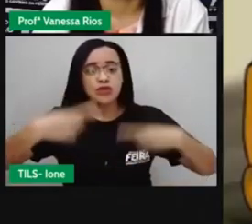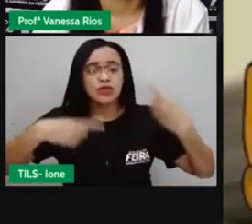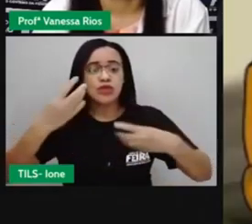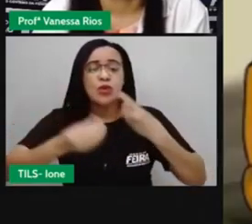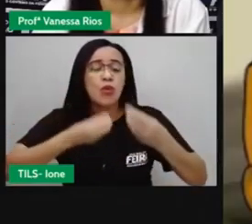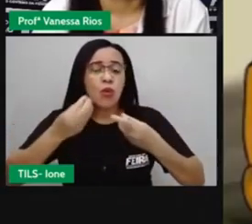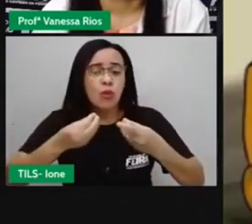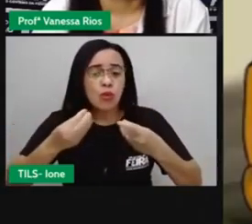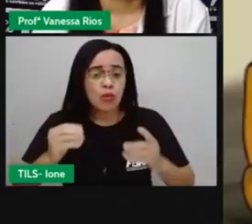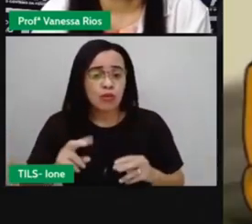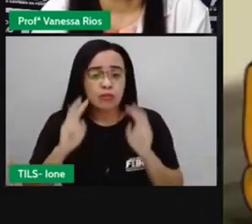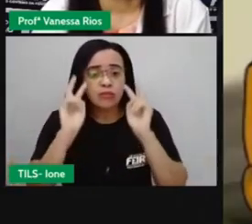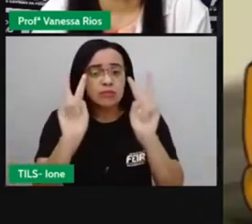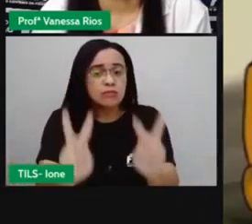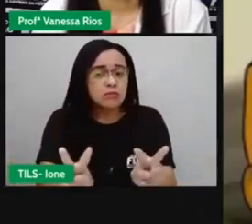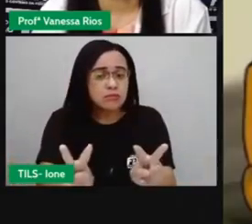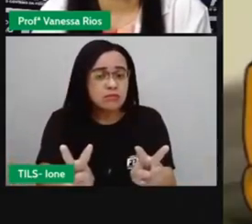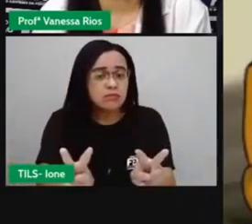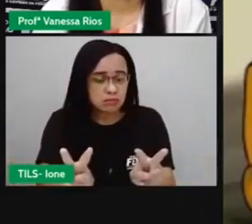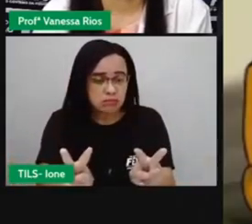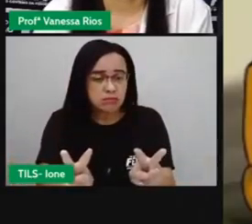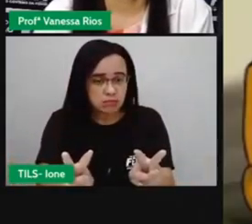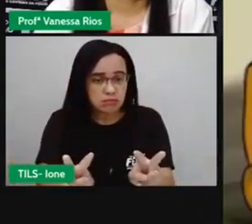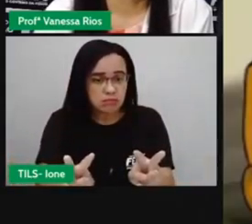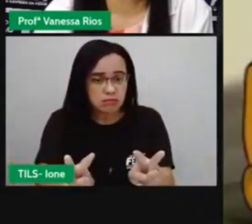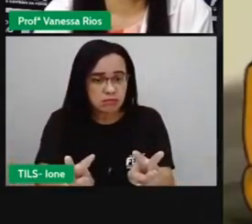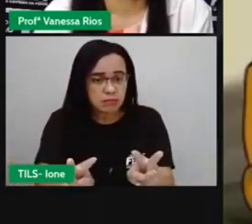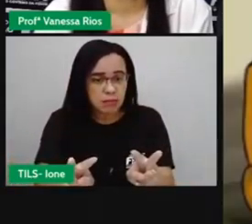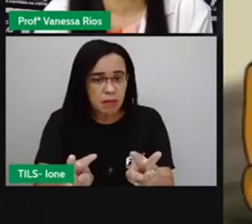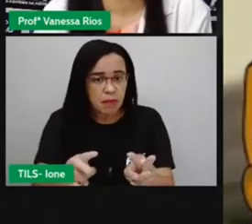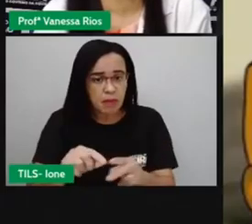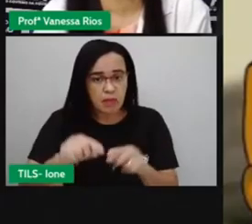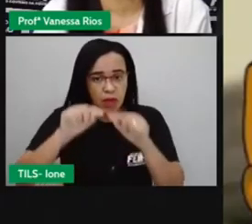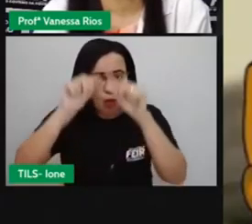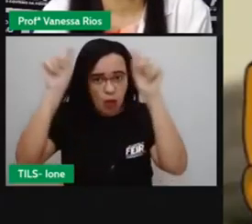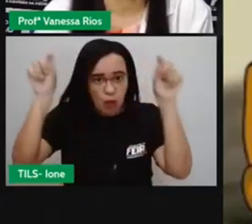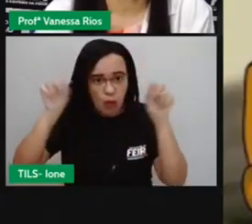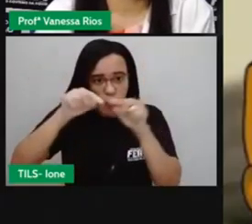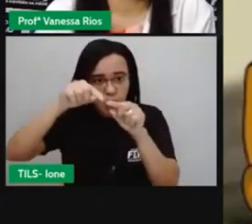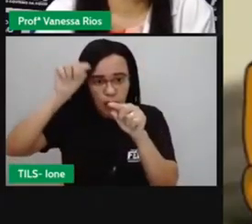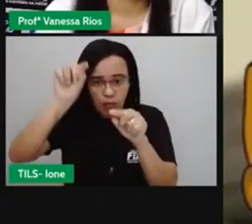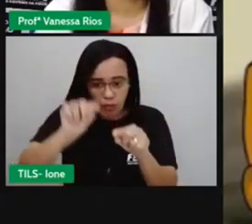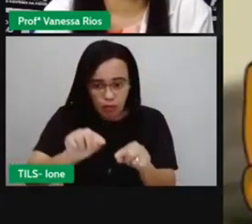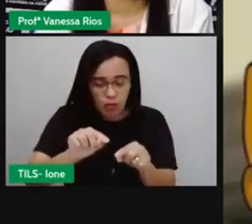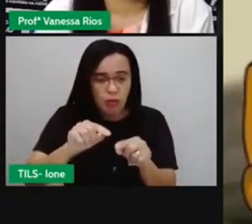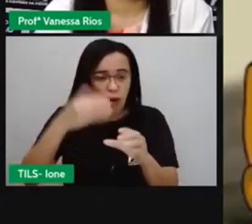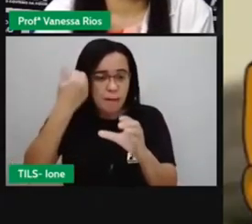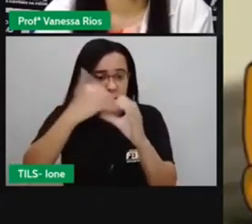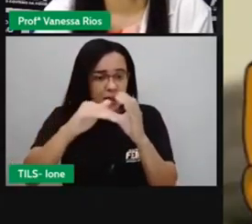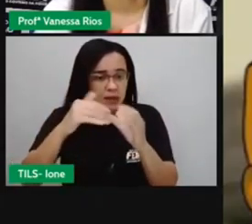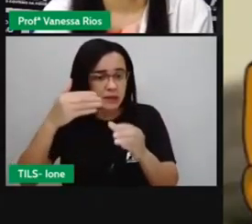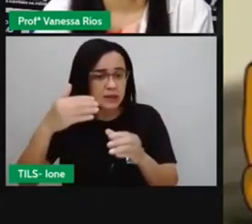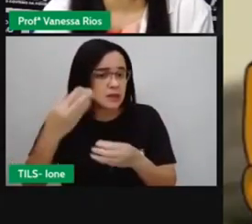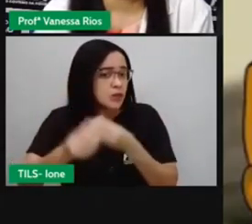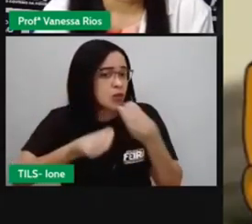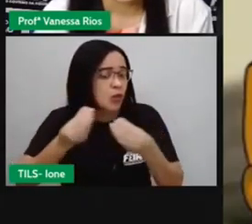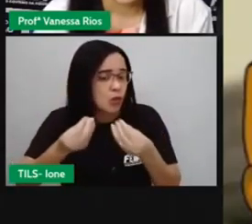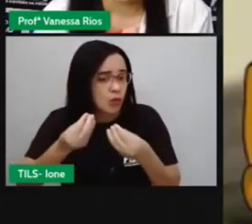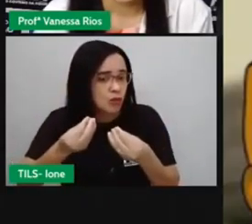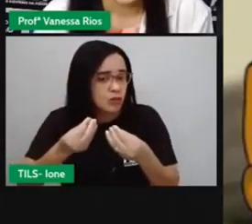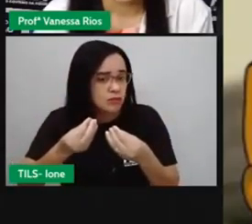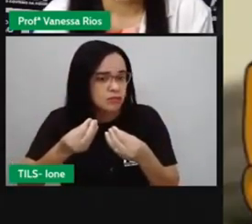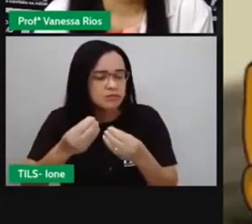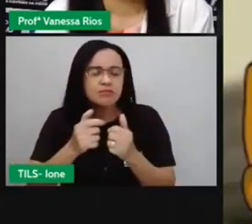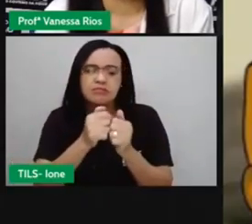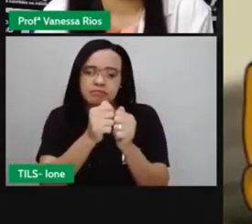imagem. Pela própria direção do balão, a gente observa que são mensagens trocadas pelo